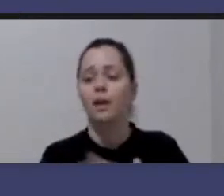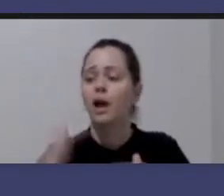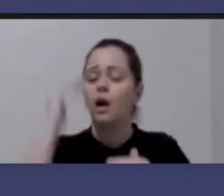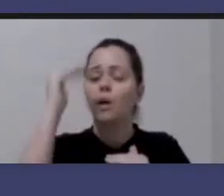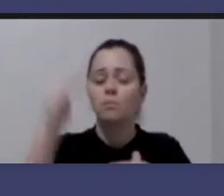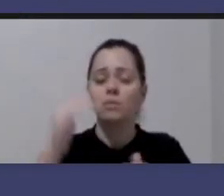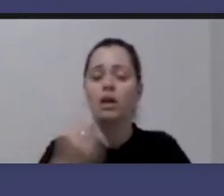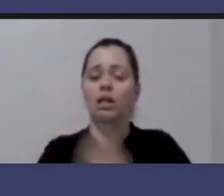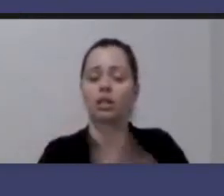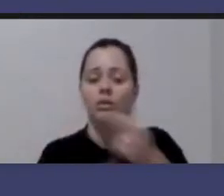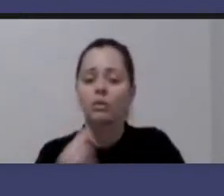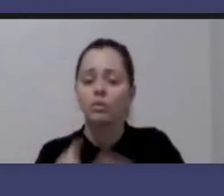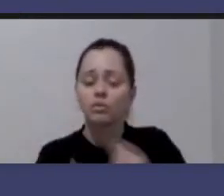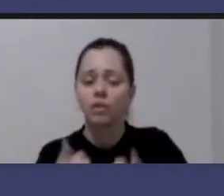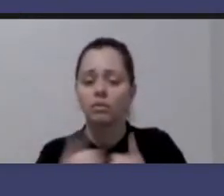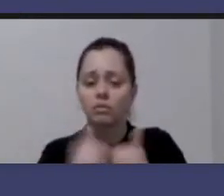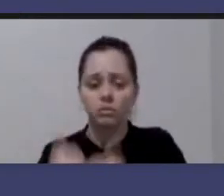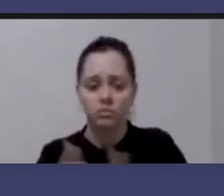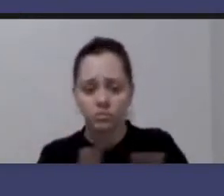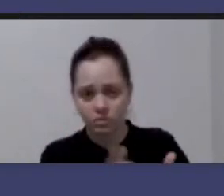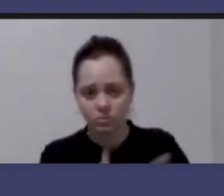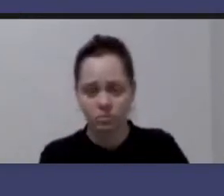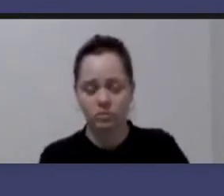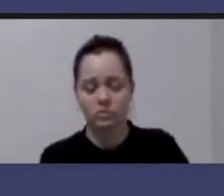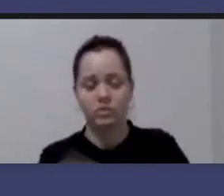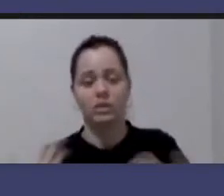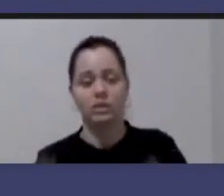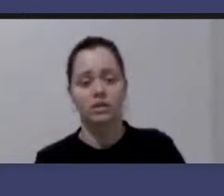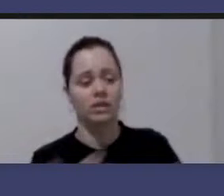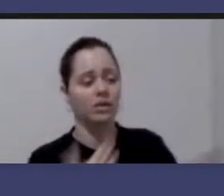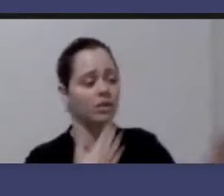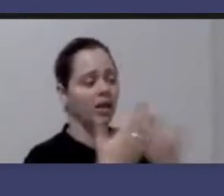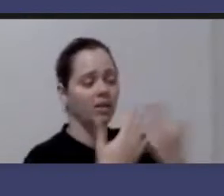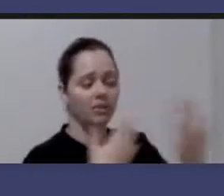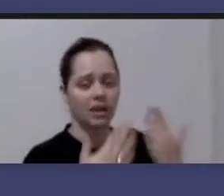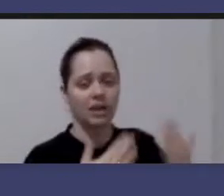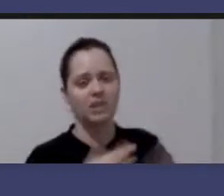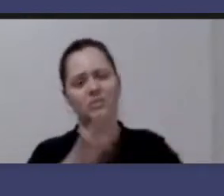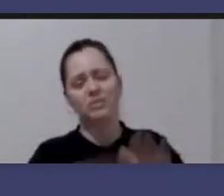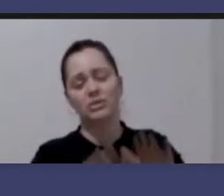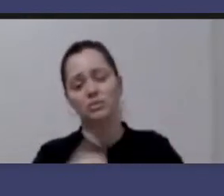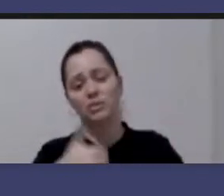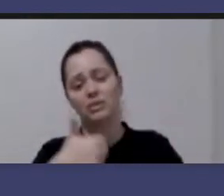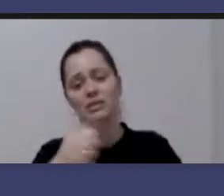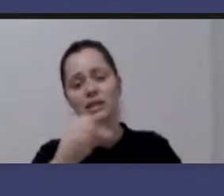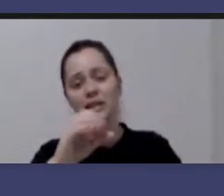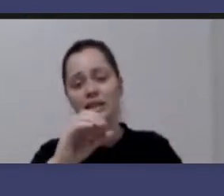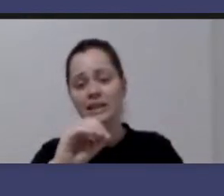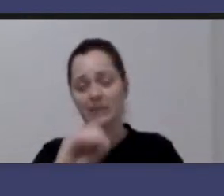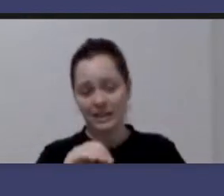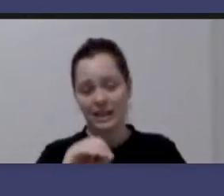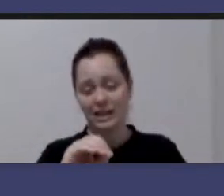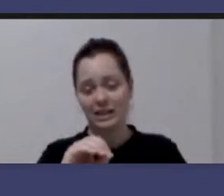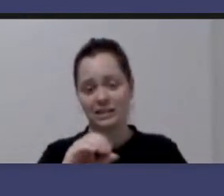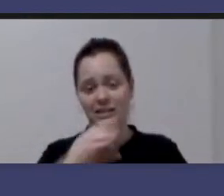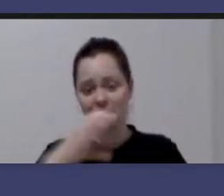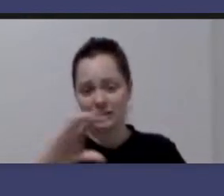o que na verdade reflete em torno de 10 centavos na média dos